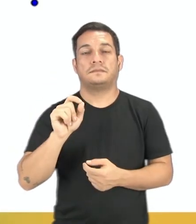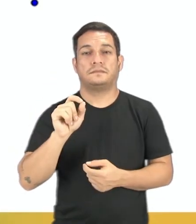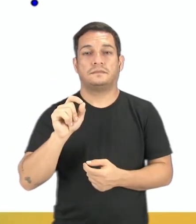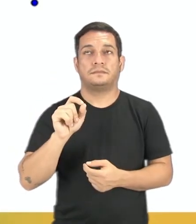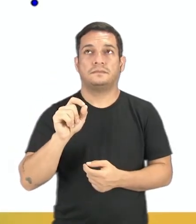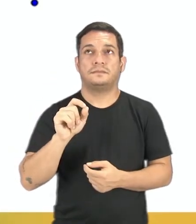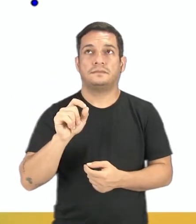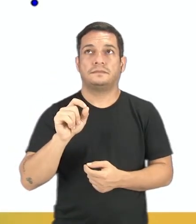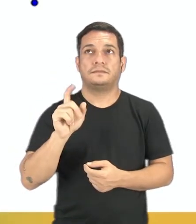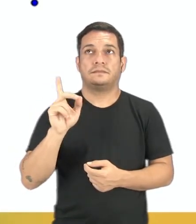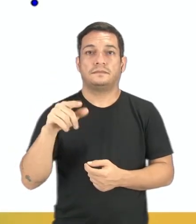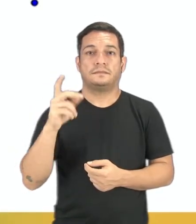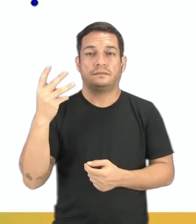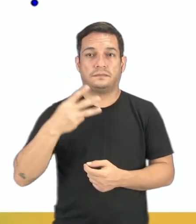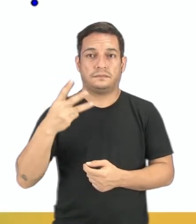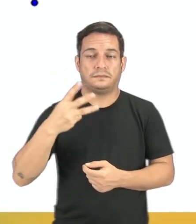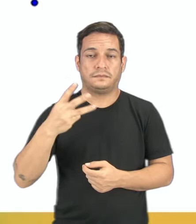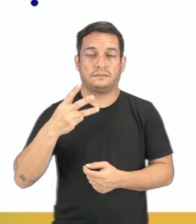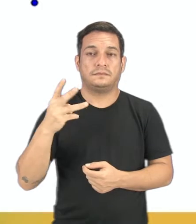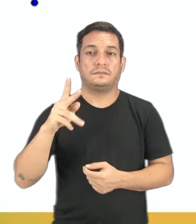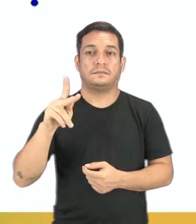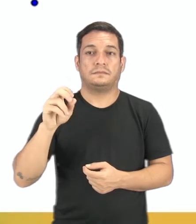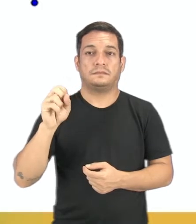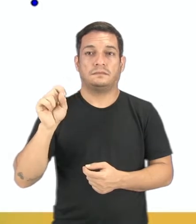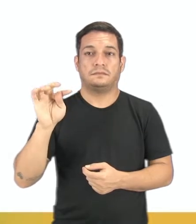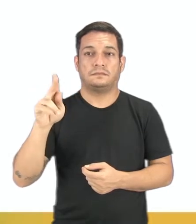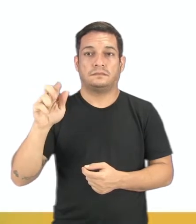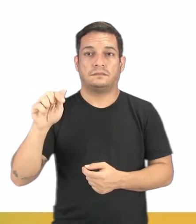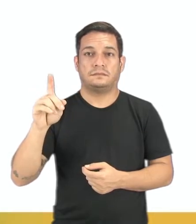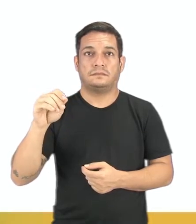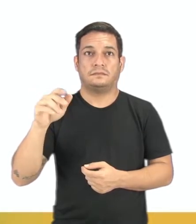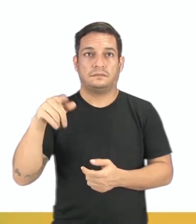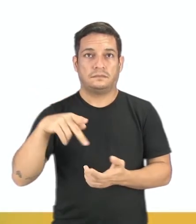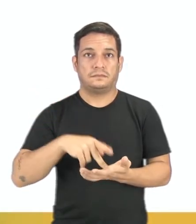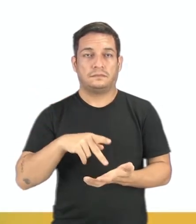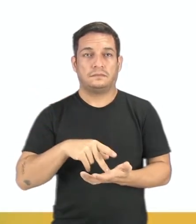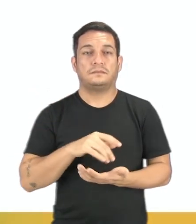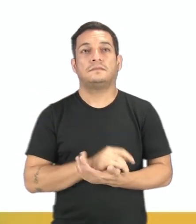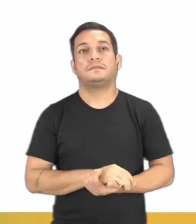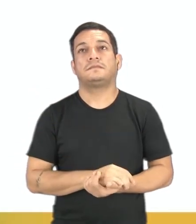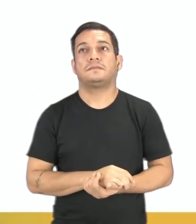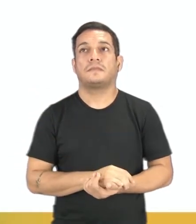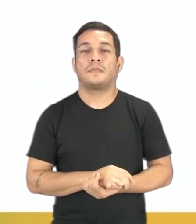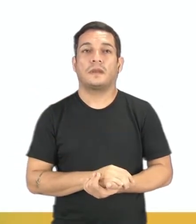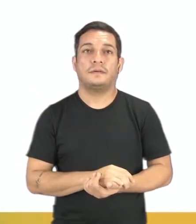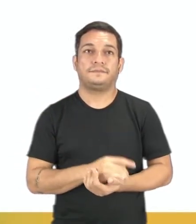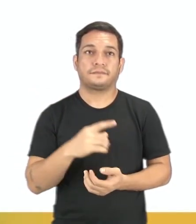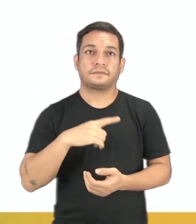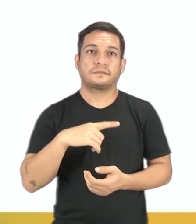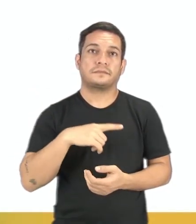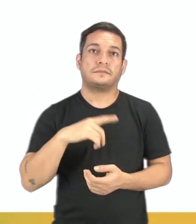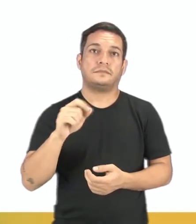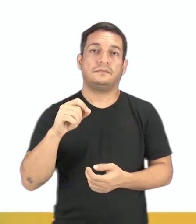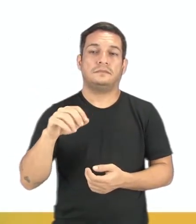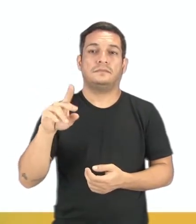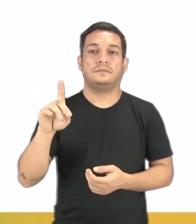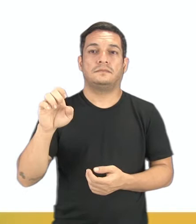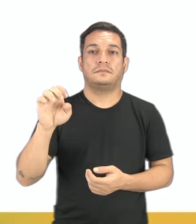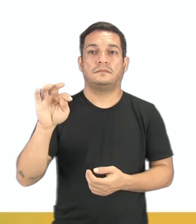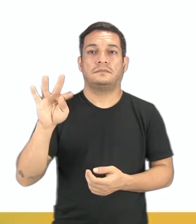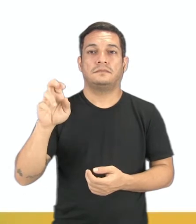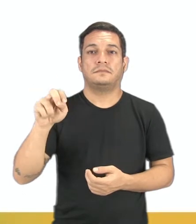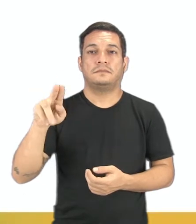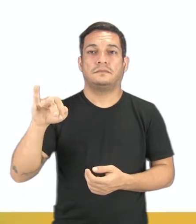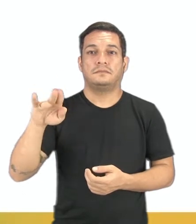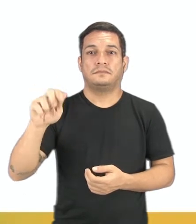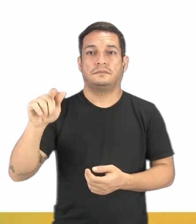esse terceiro postulado é verdade. Nós temos ainda o postulado da determinação.